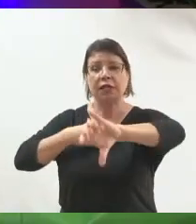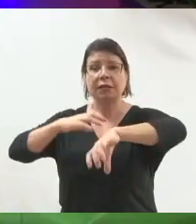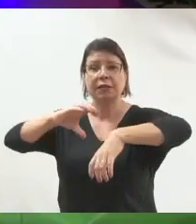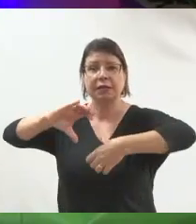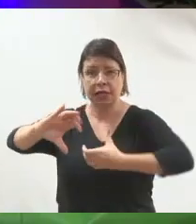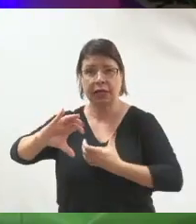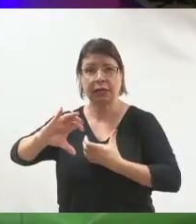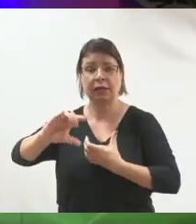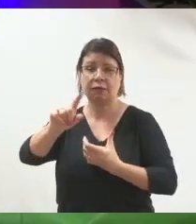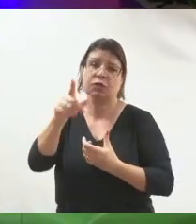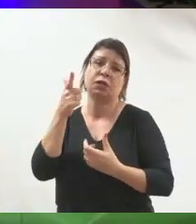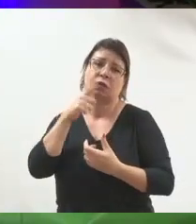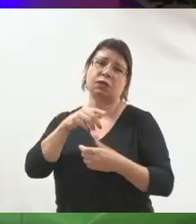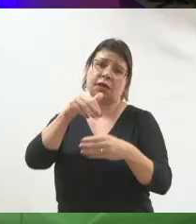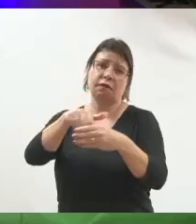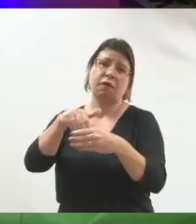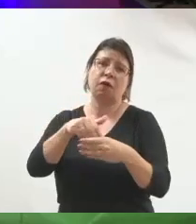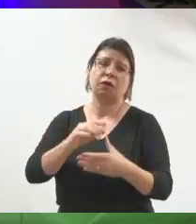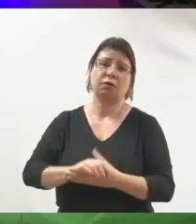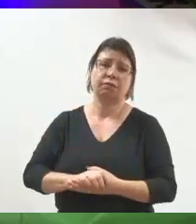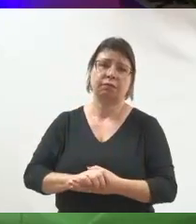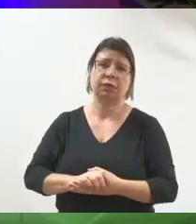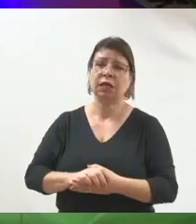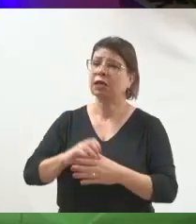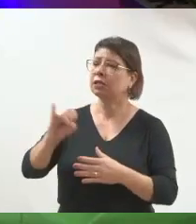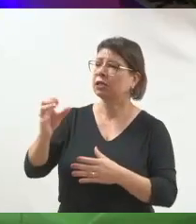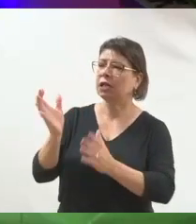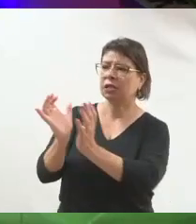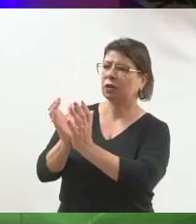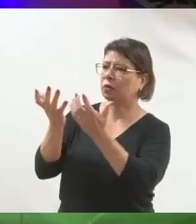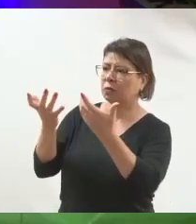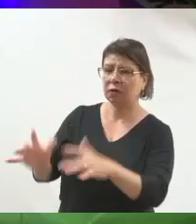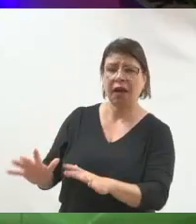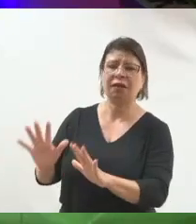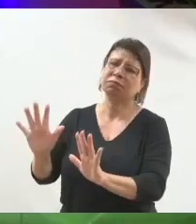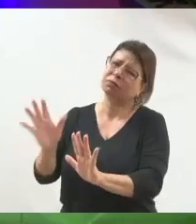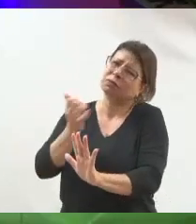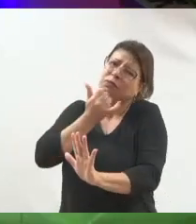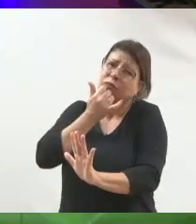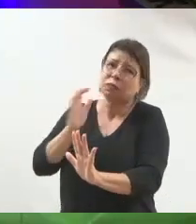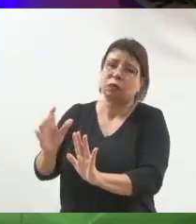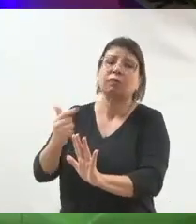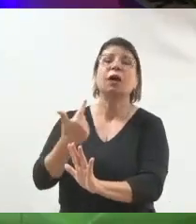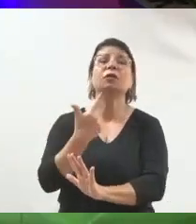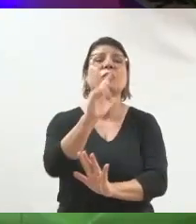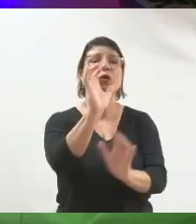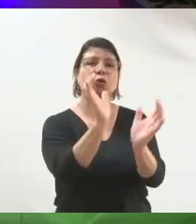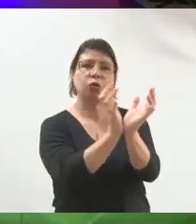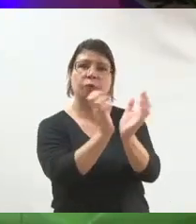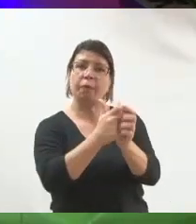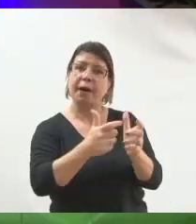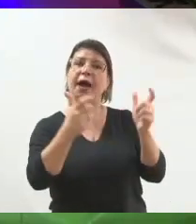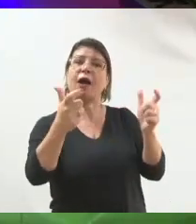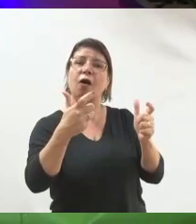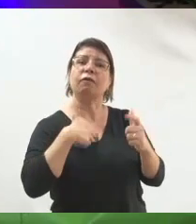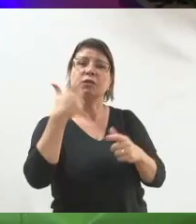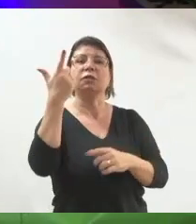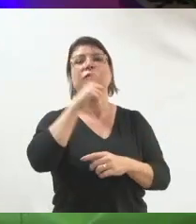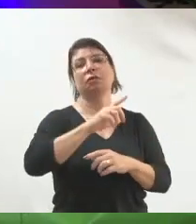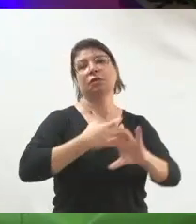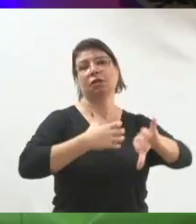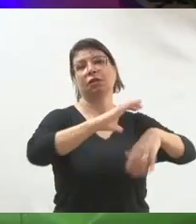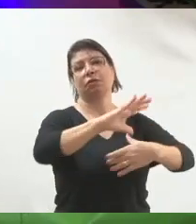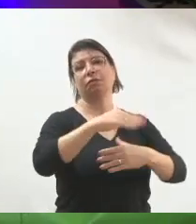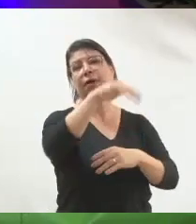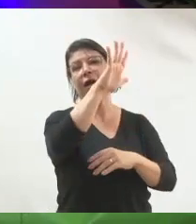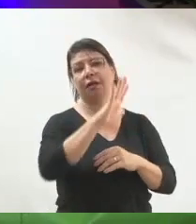o seu público, mesmo que você tenha que abrir mão de outro. E isso é muito bom, porque aí você vai virar a pessoa que mais gerou empatia com